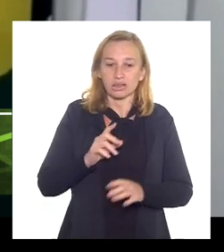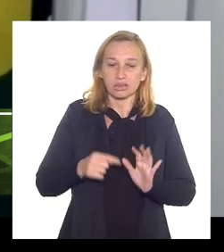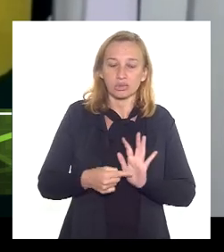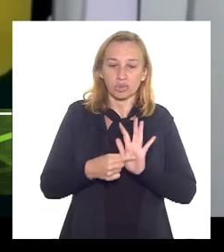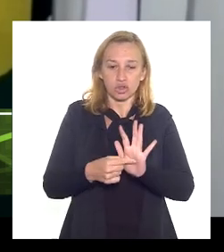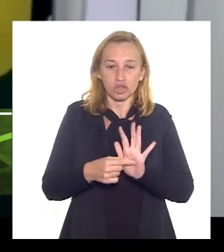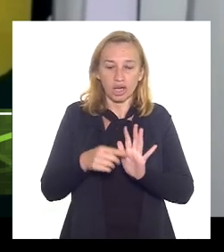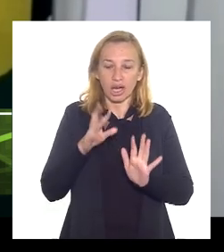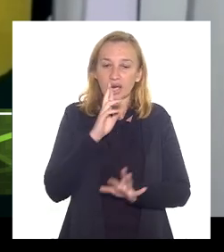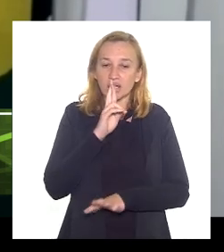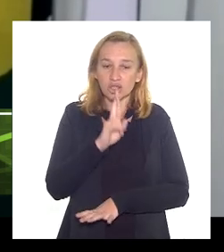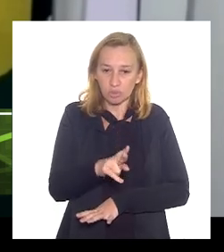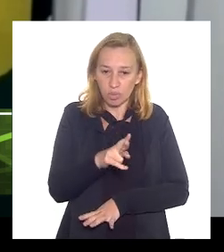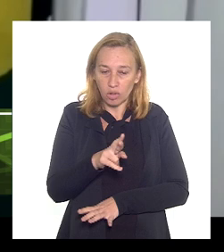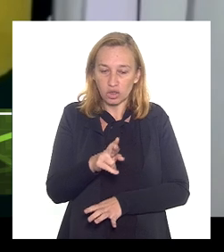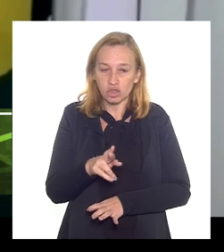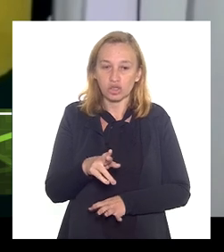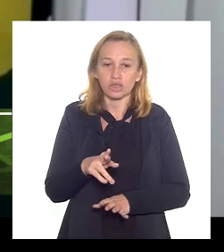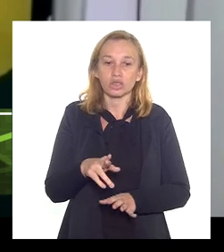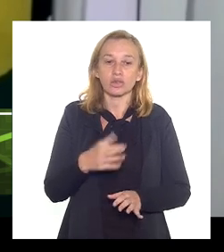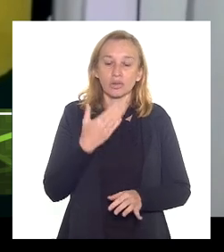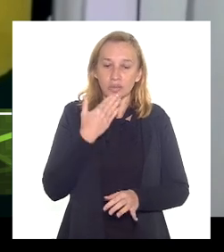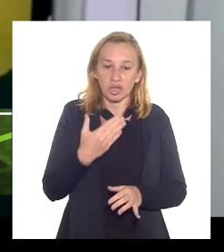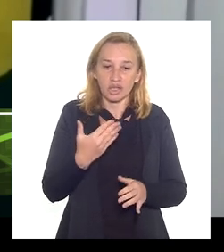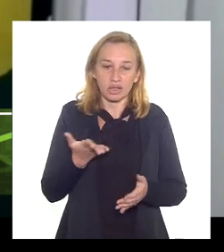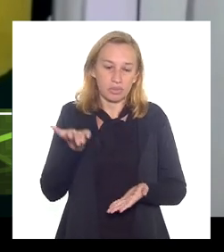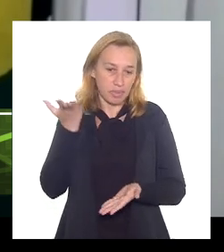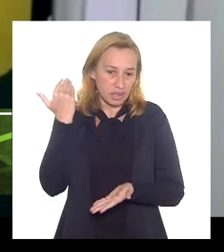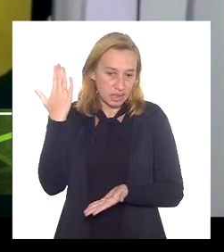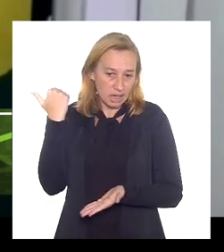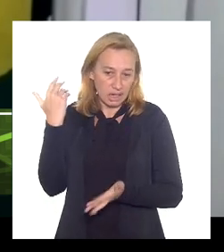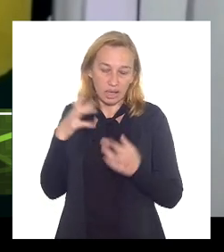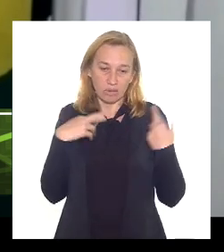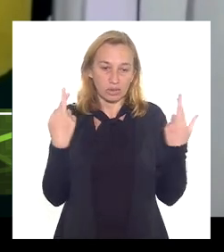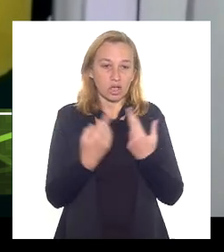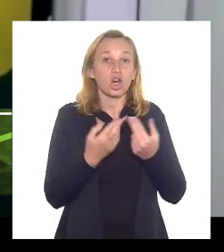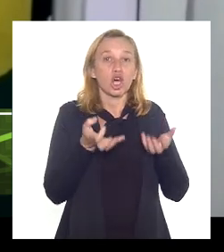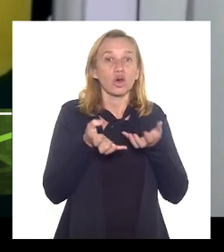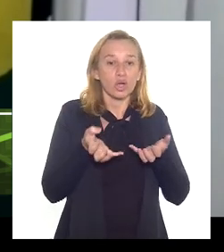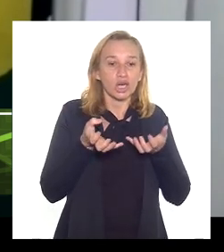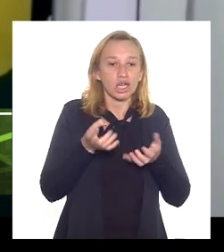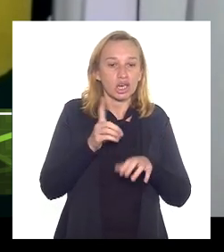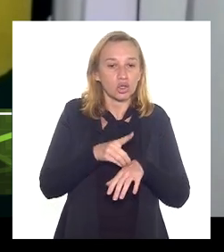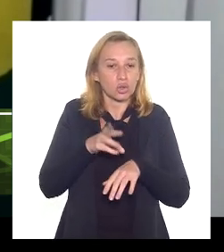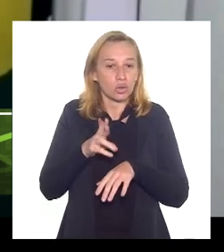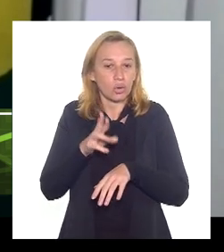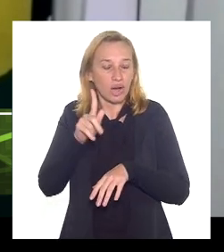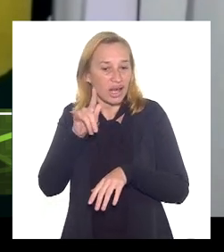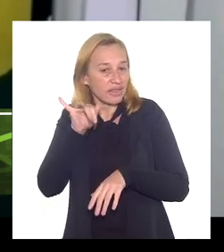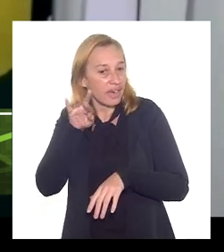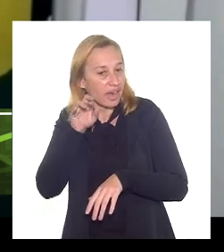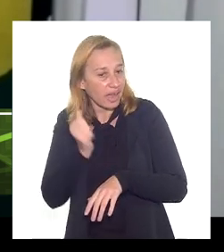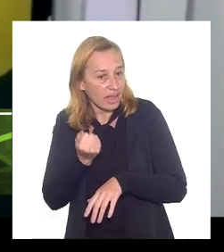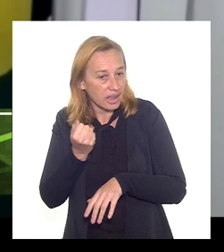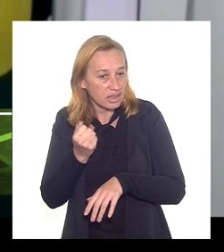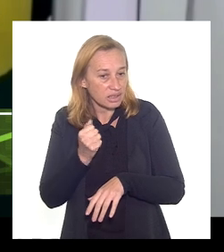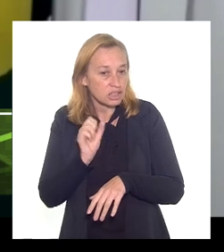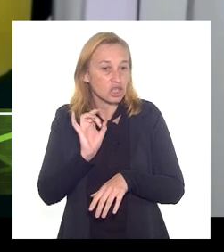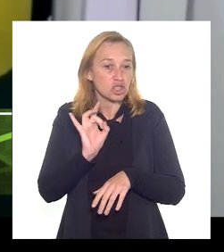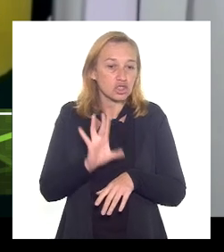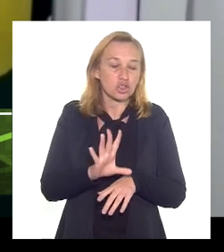a questão que formulei na sessão passada e realmente eu queria doutor Gadelha apenas Luiz Paulo